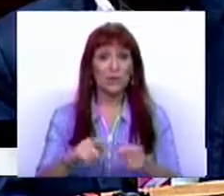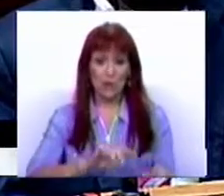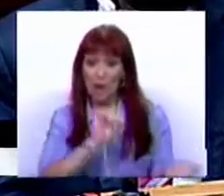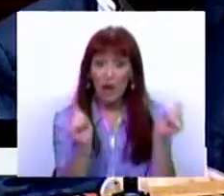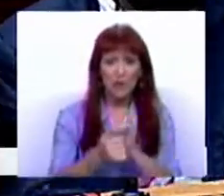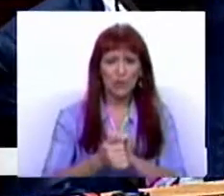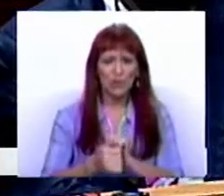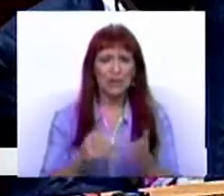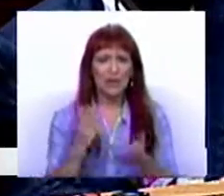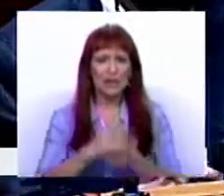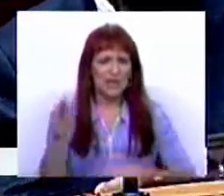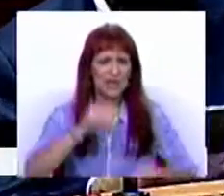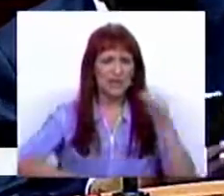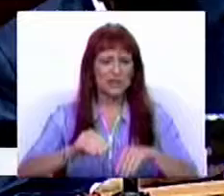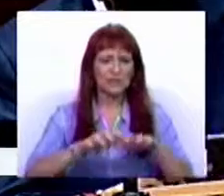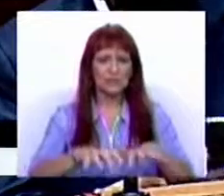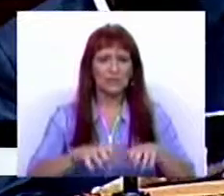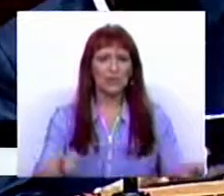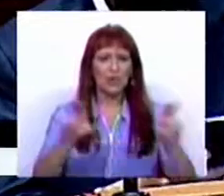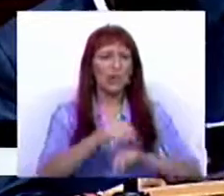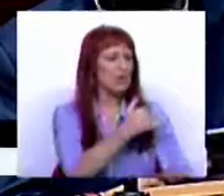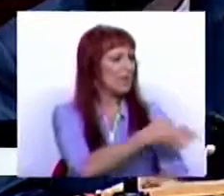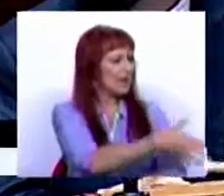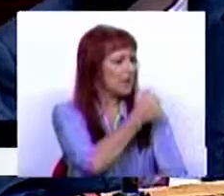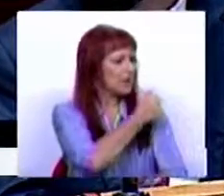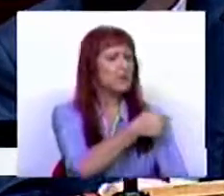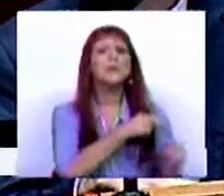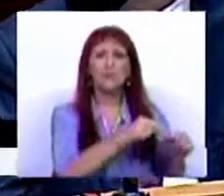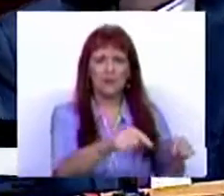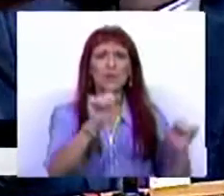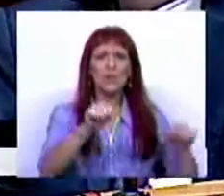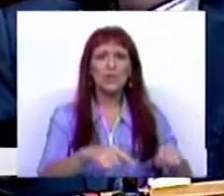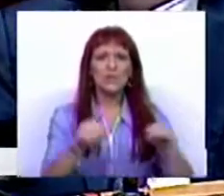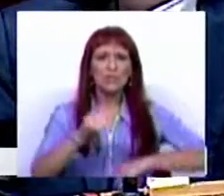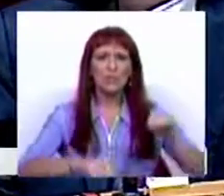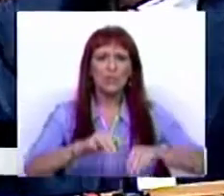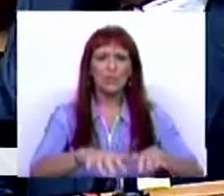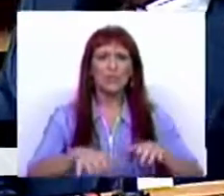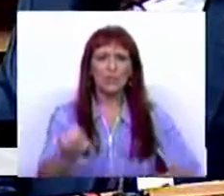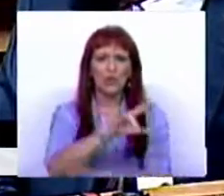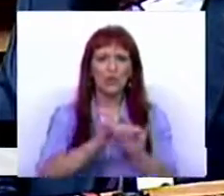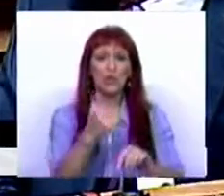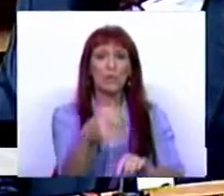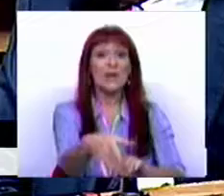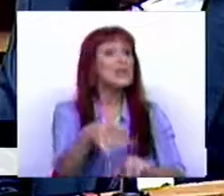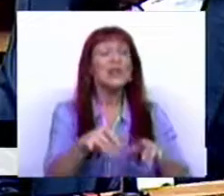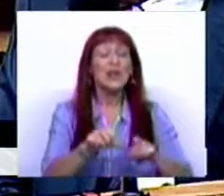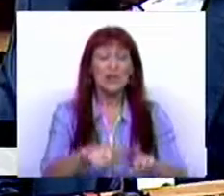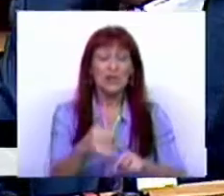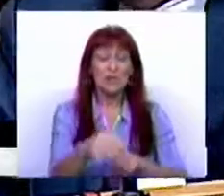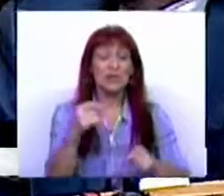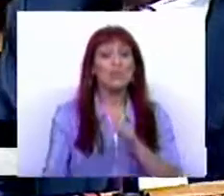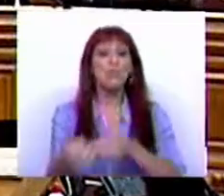revertemos a partir das eleições legislativas de 2015. E sim, quando chegámos às eleições legislativas de 2019, já tínhamos